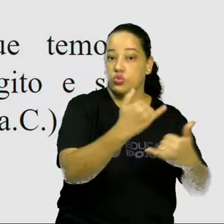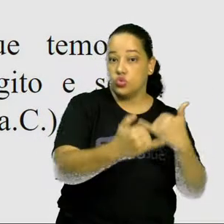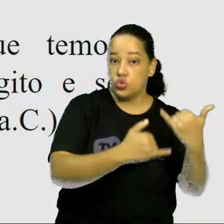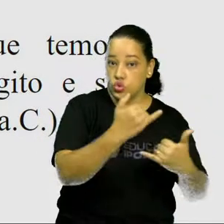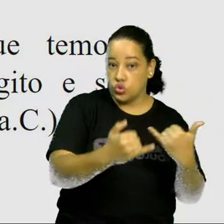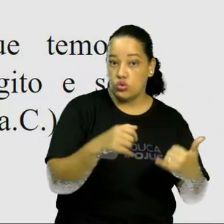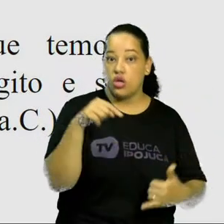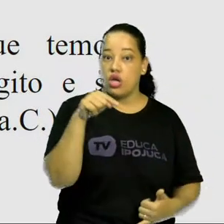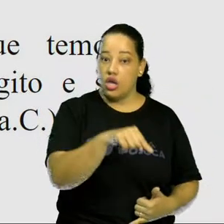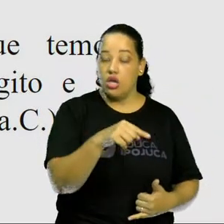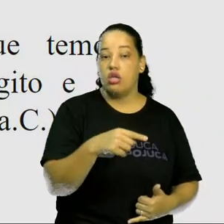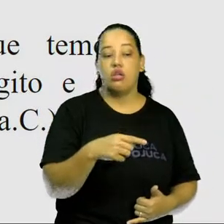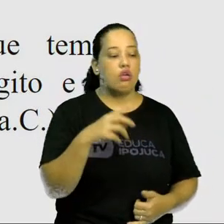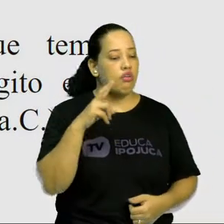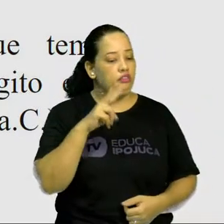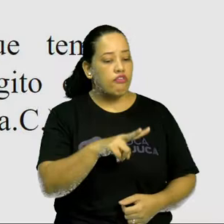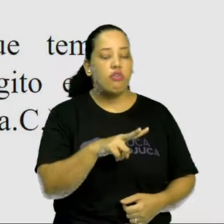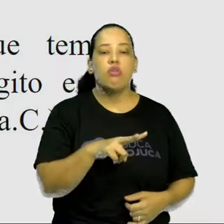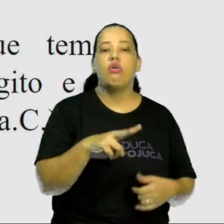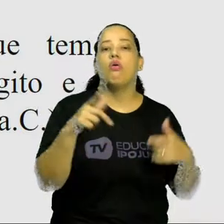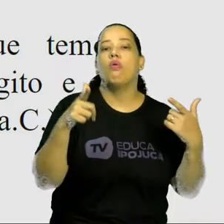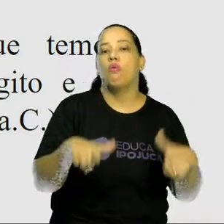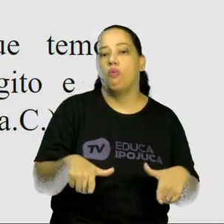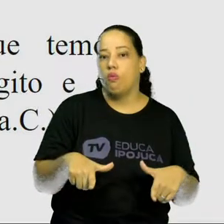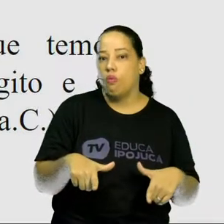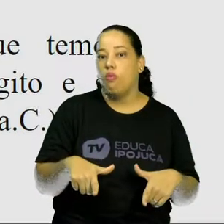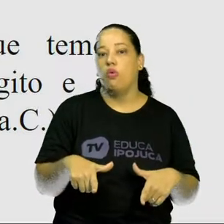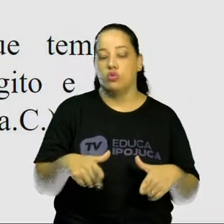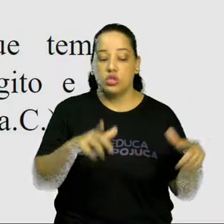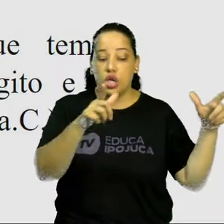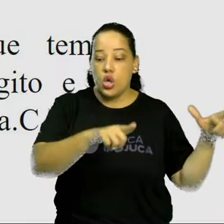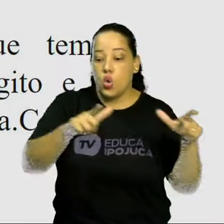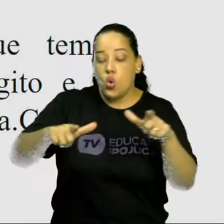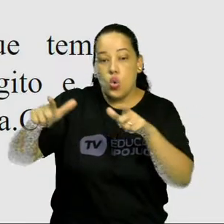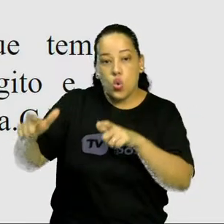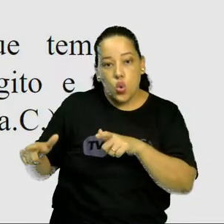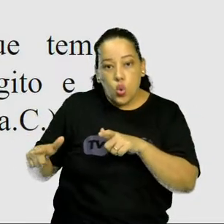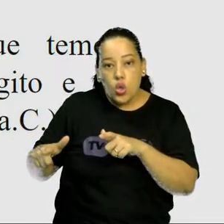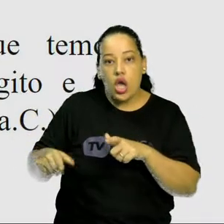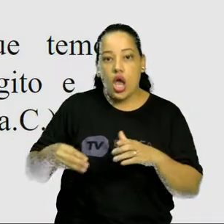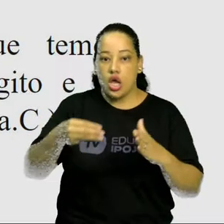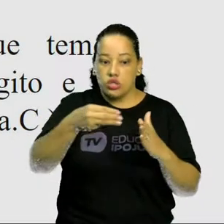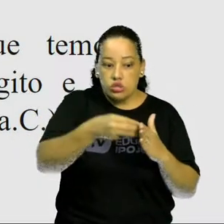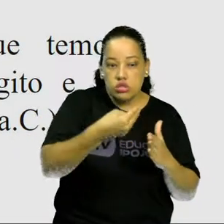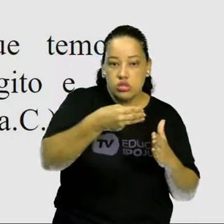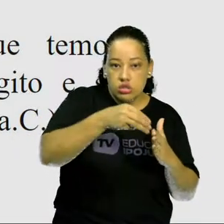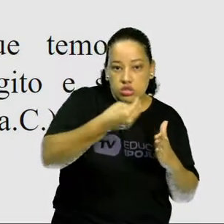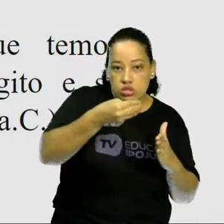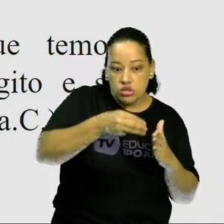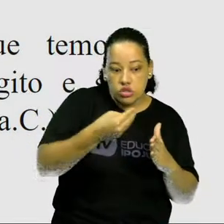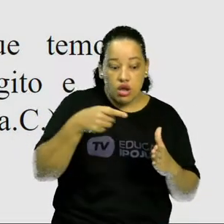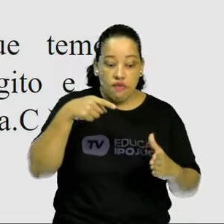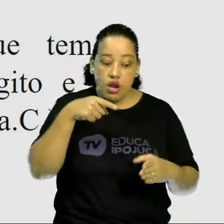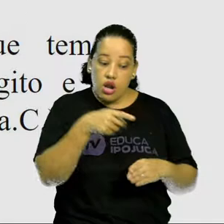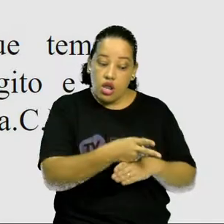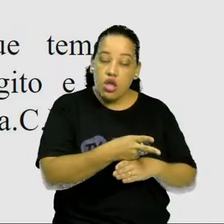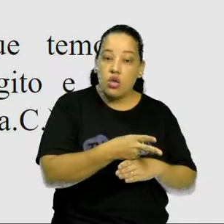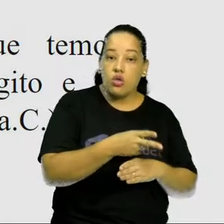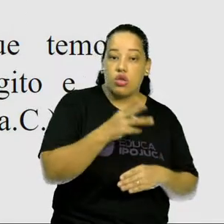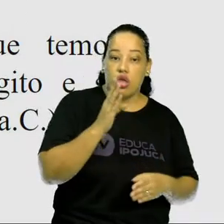vai ser encontrado em escavações arqueológicas que vão trazer o jogo, né? De